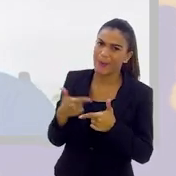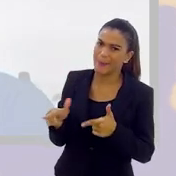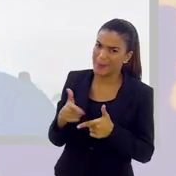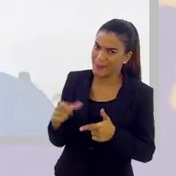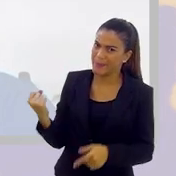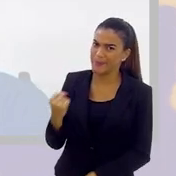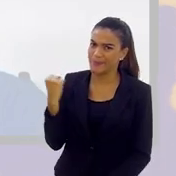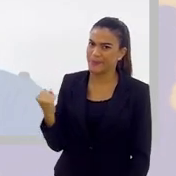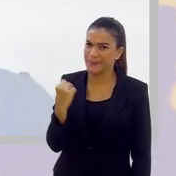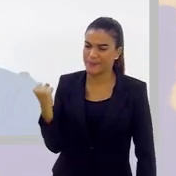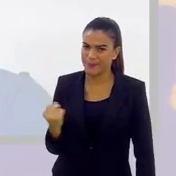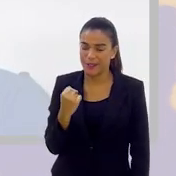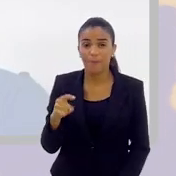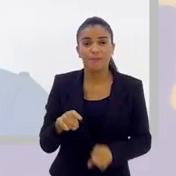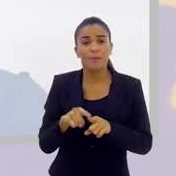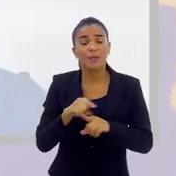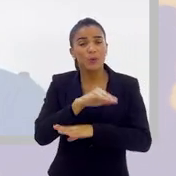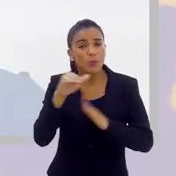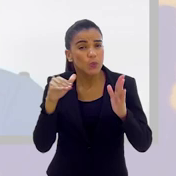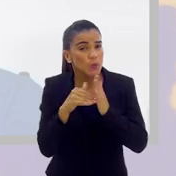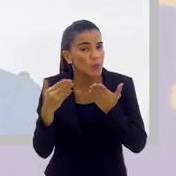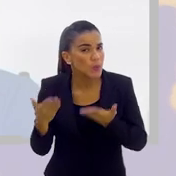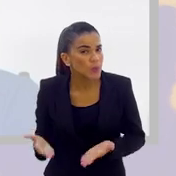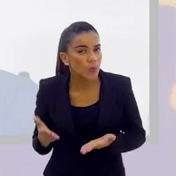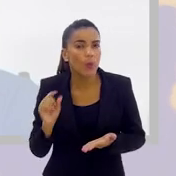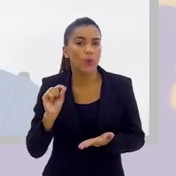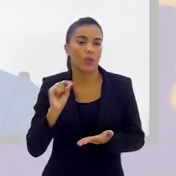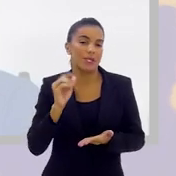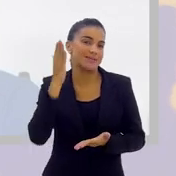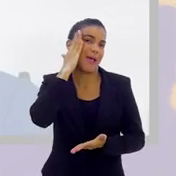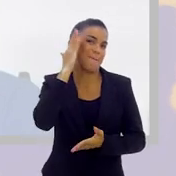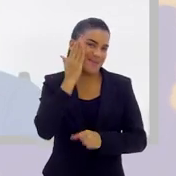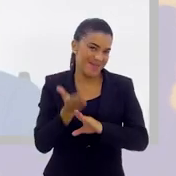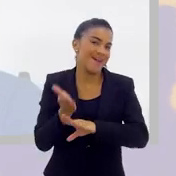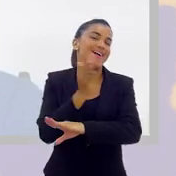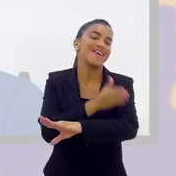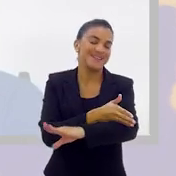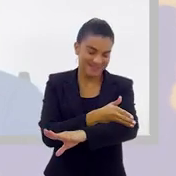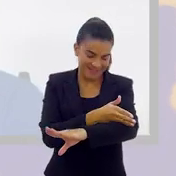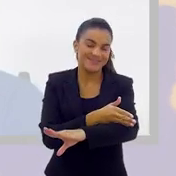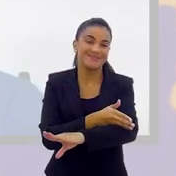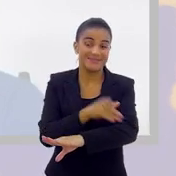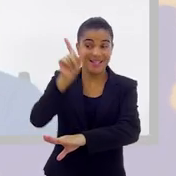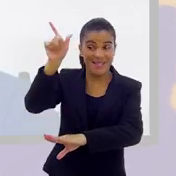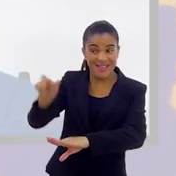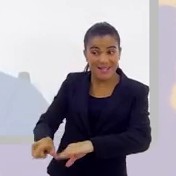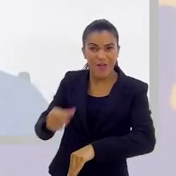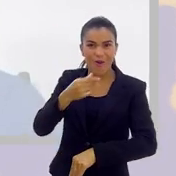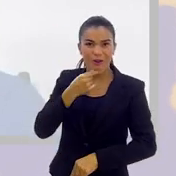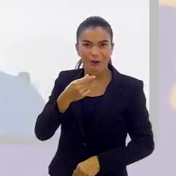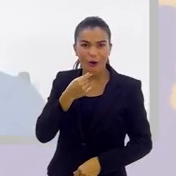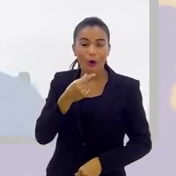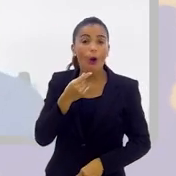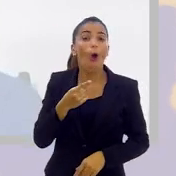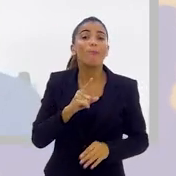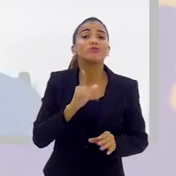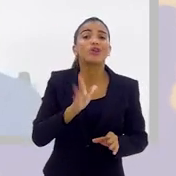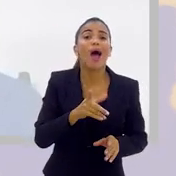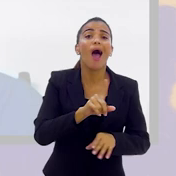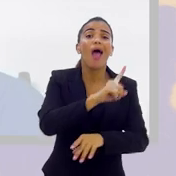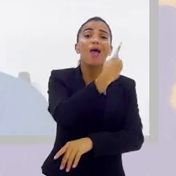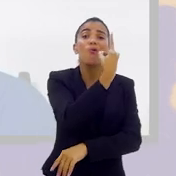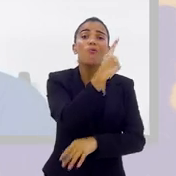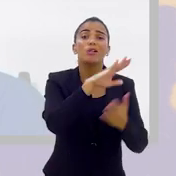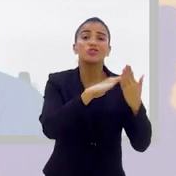grave isso aí. E tudo isso foi, se sabia antes, porque esse rapaz, ele chegou a trocar de